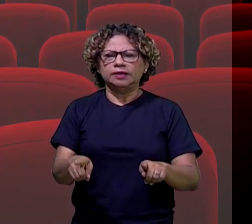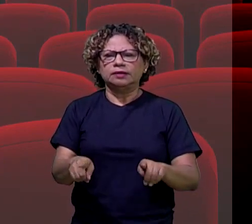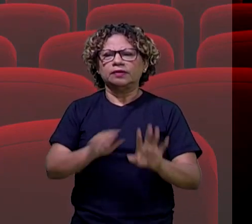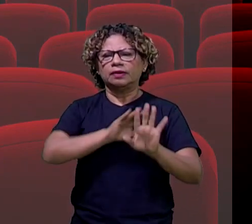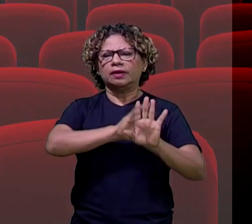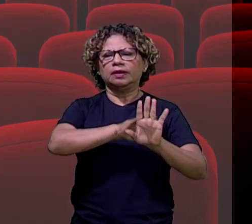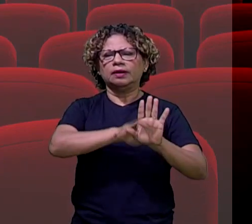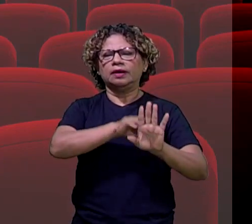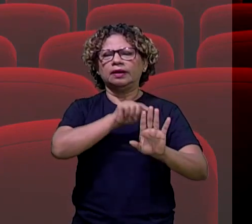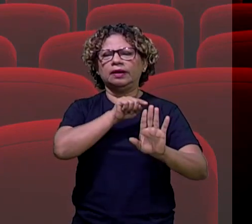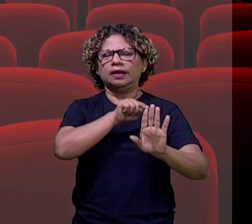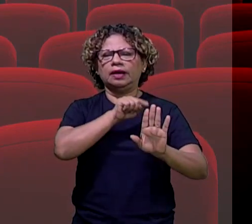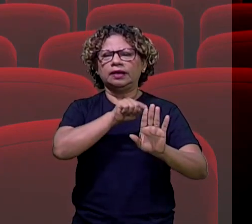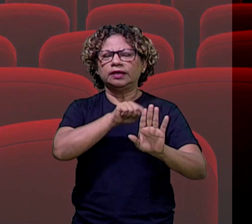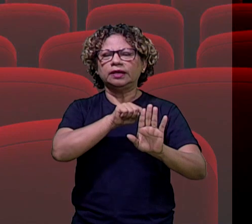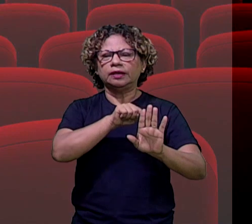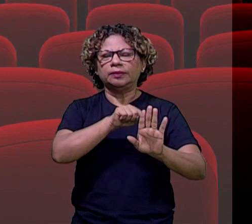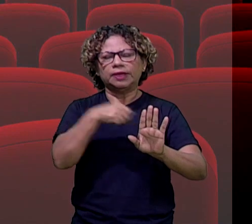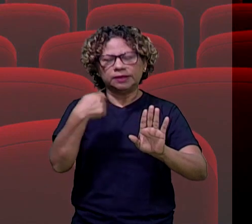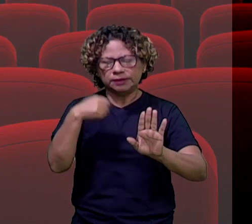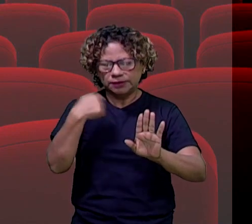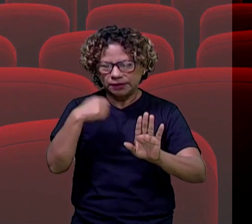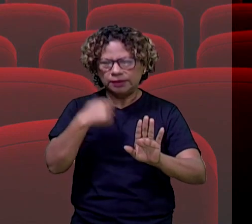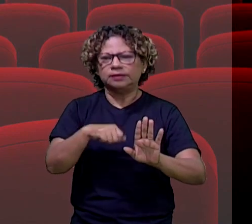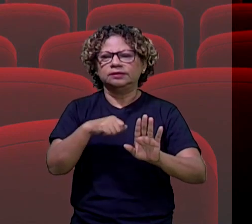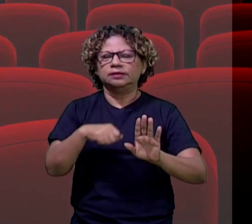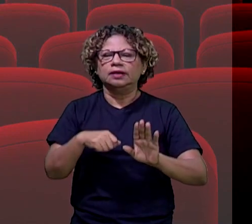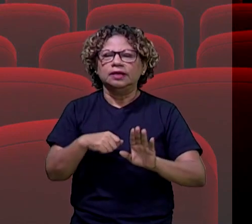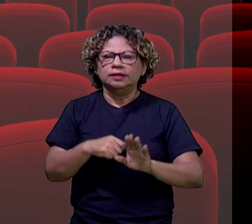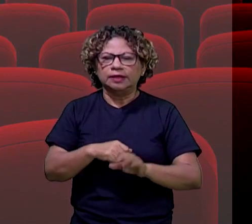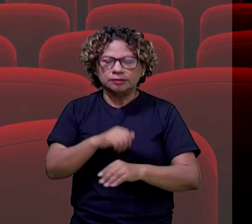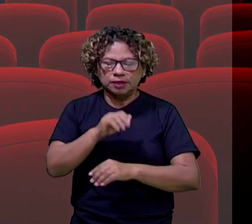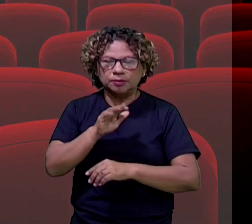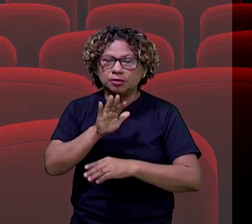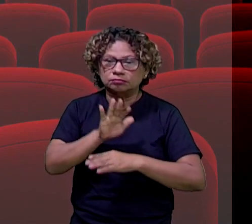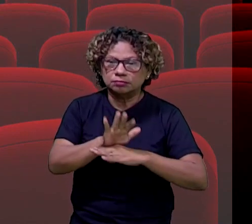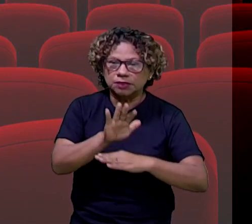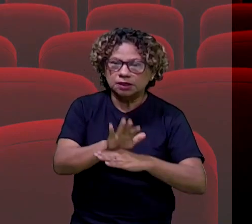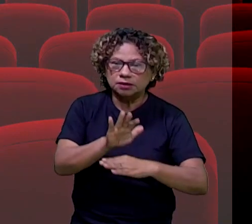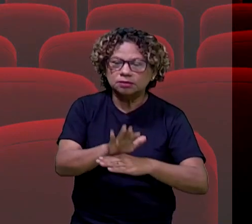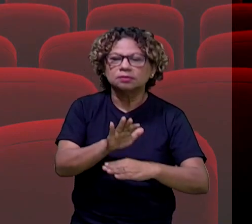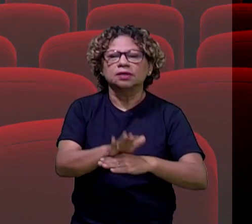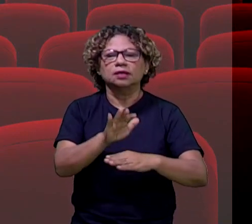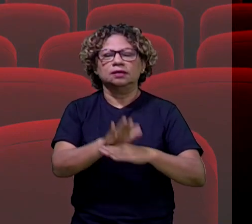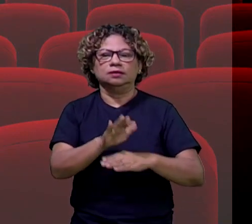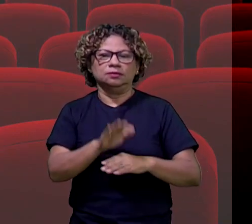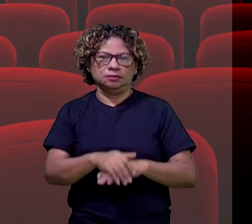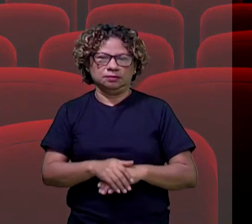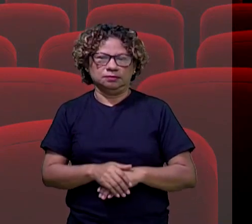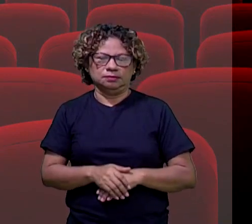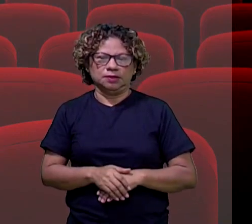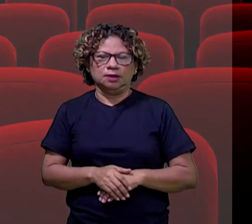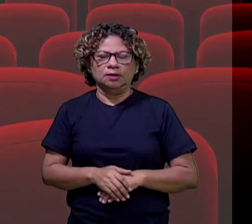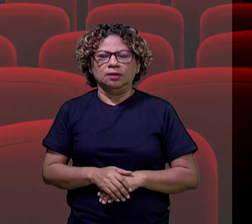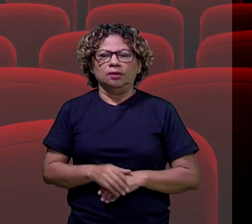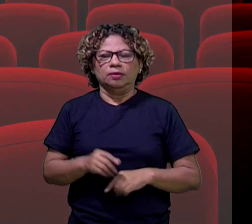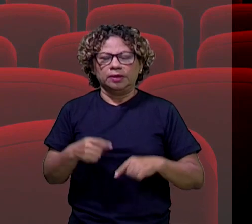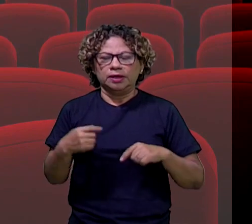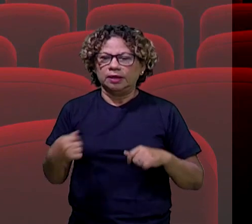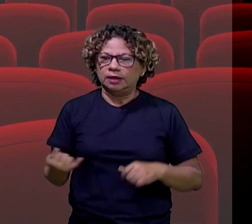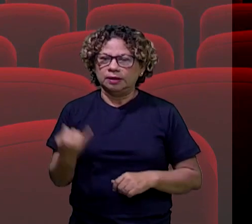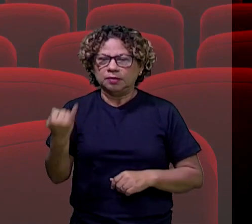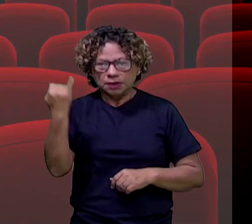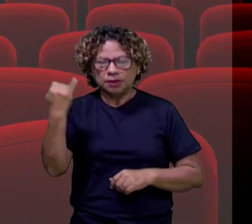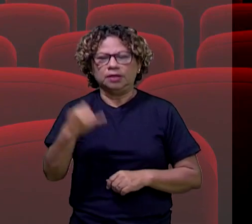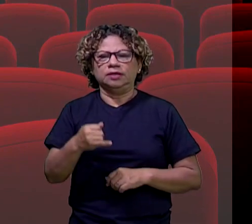trás, sempre que possível, dando uma orientação. Porque é interessante a gente estar sempre que possível acompanhando,